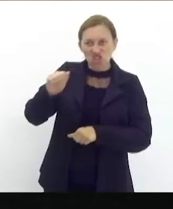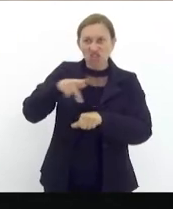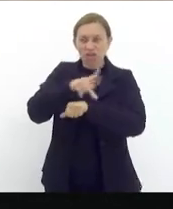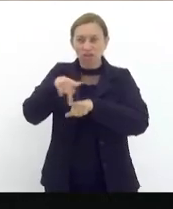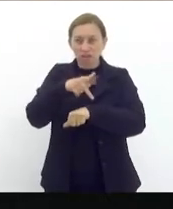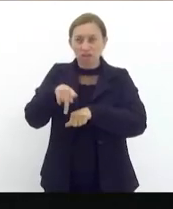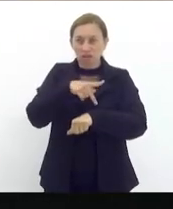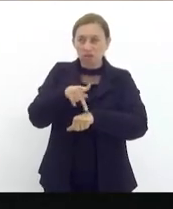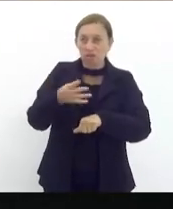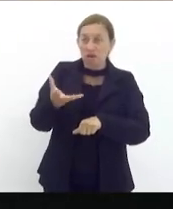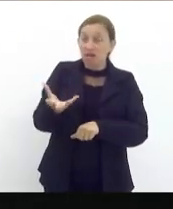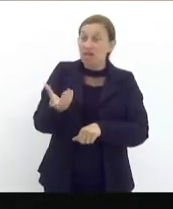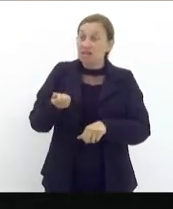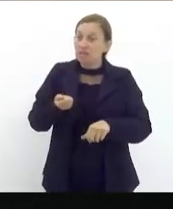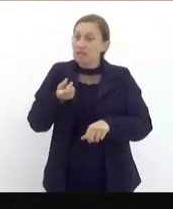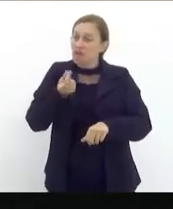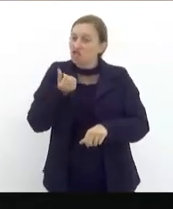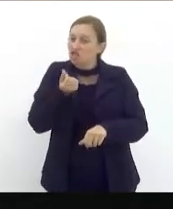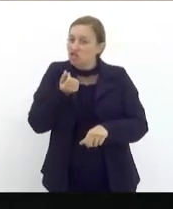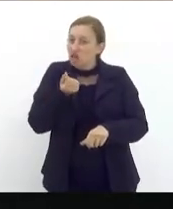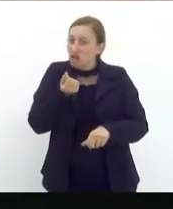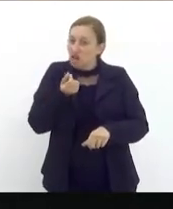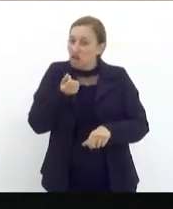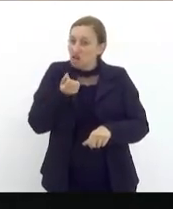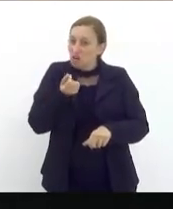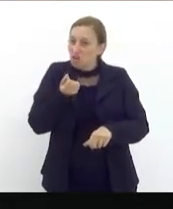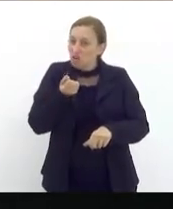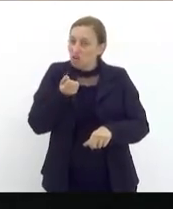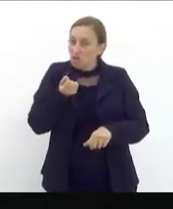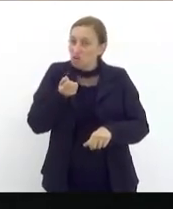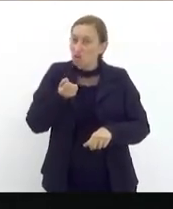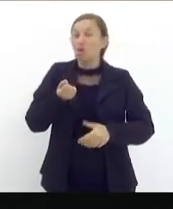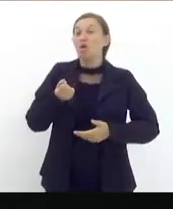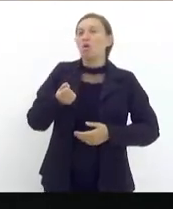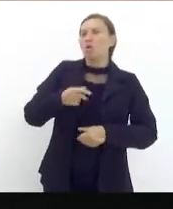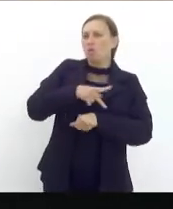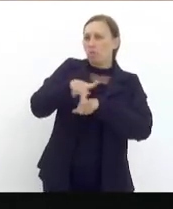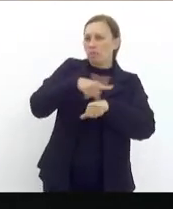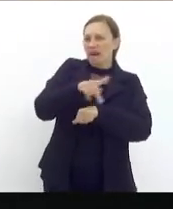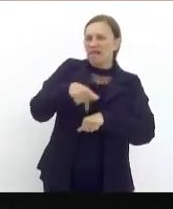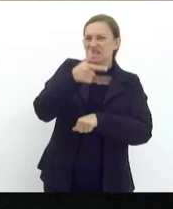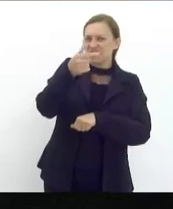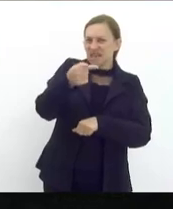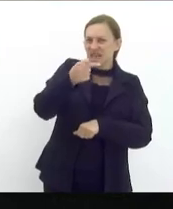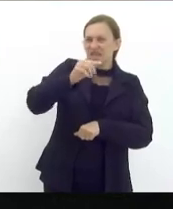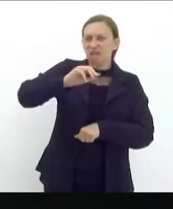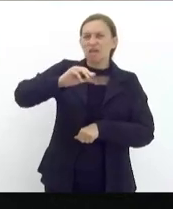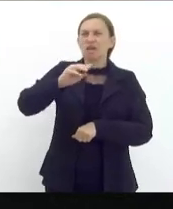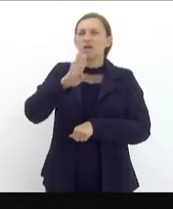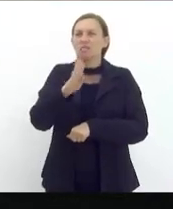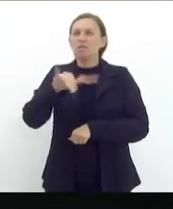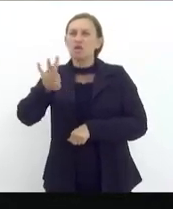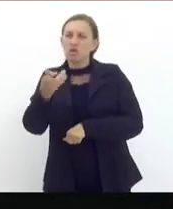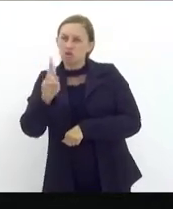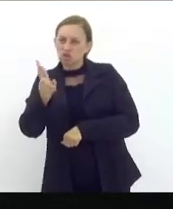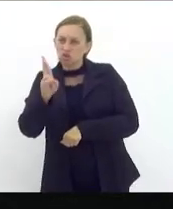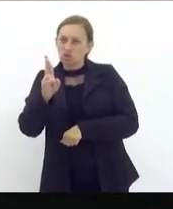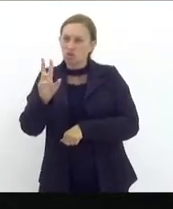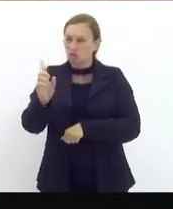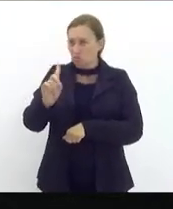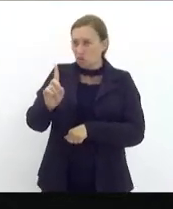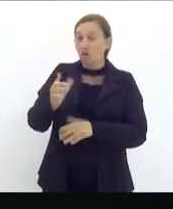contrair um empréstimo bilionário um país que tem apenas 7 bilhões de dólares de reserva acabou